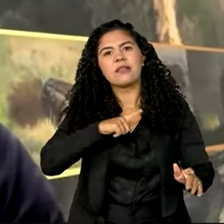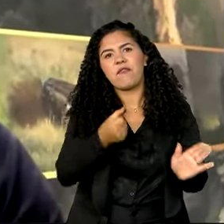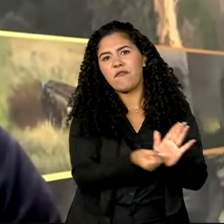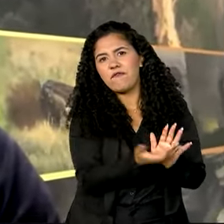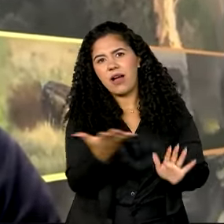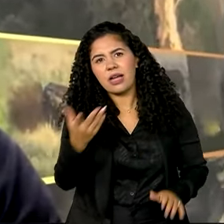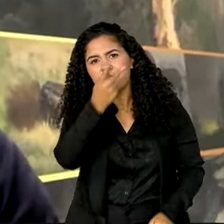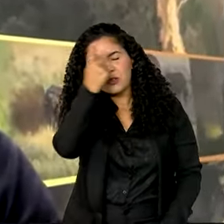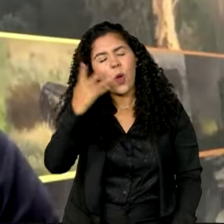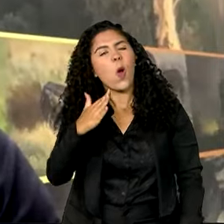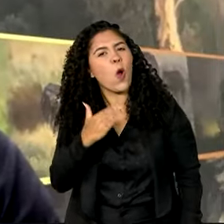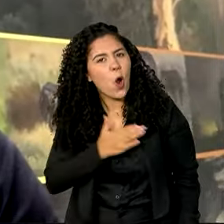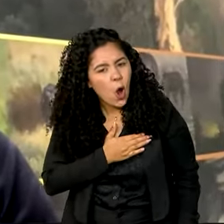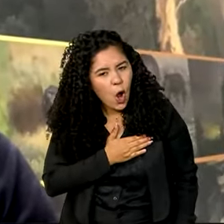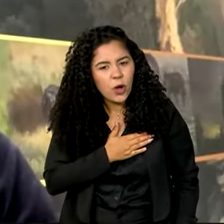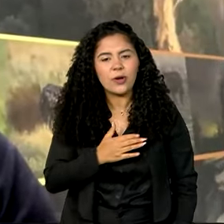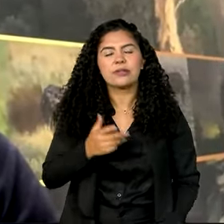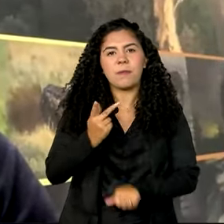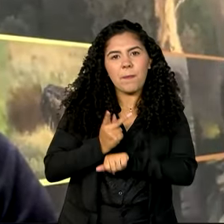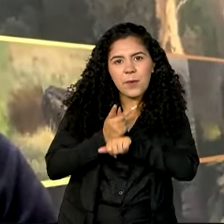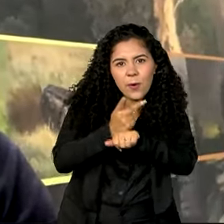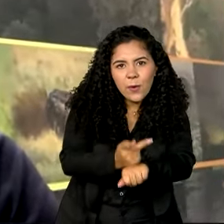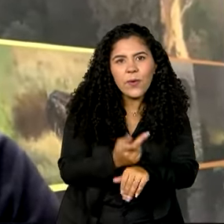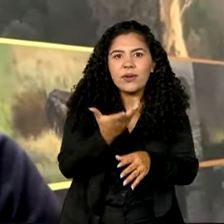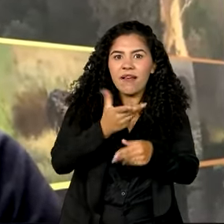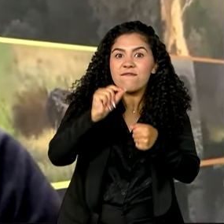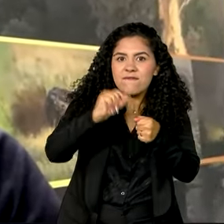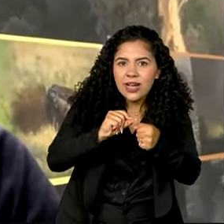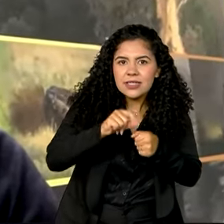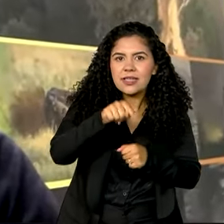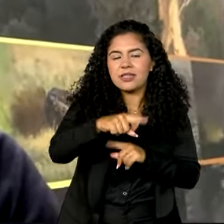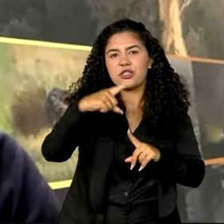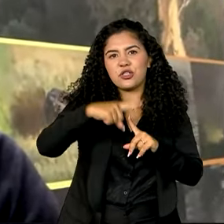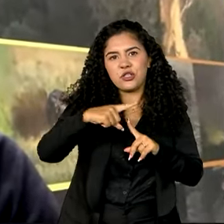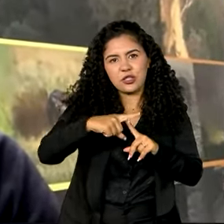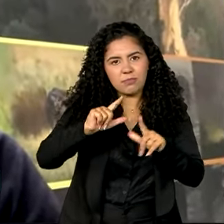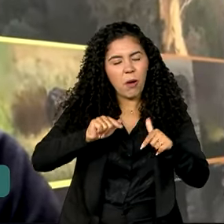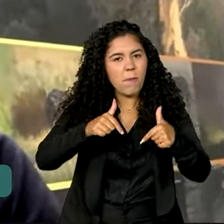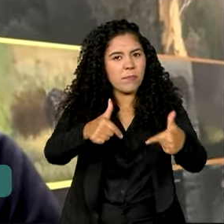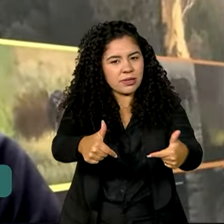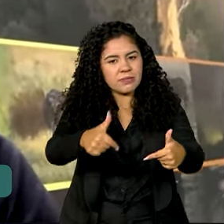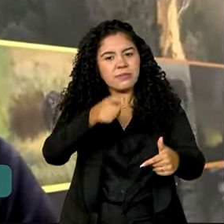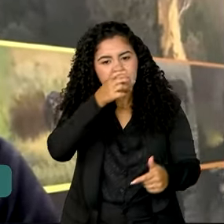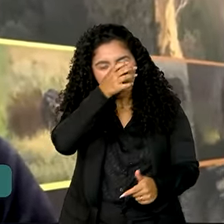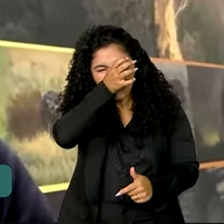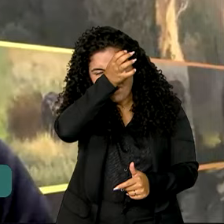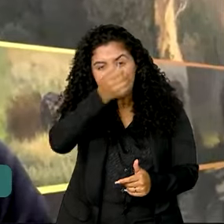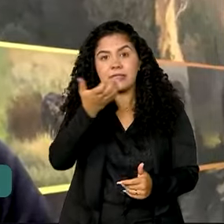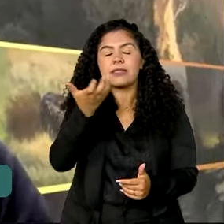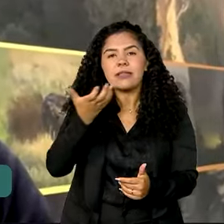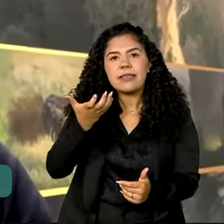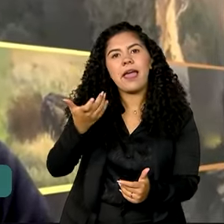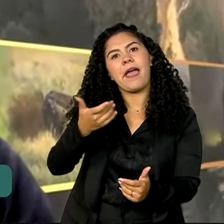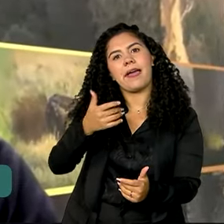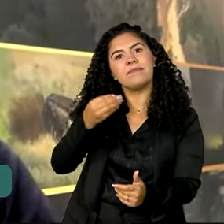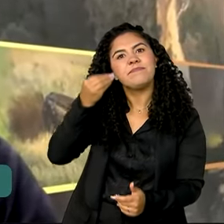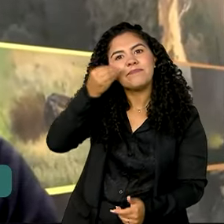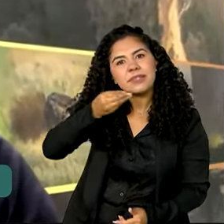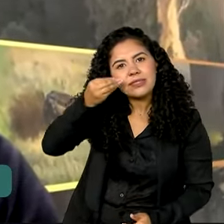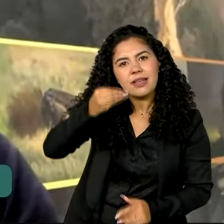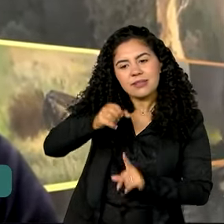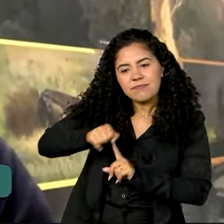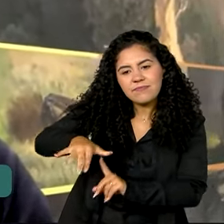atividade, que buscam esse tipo de atividade, que buscam, assim, um contato maior com a natureza,